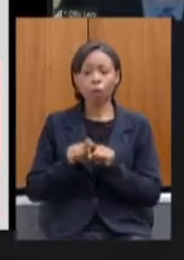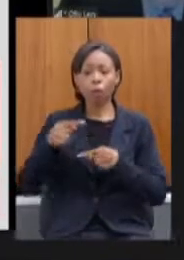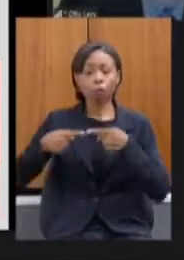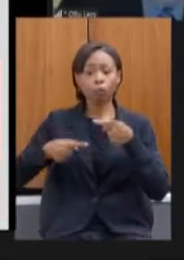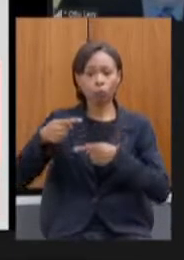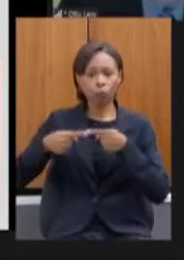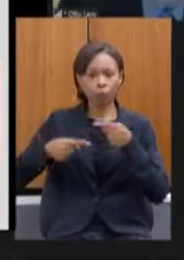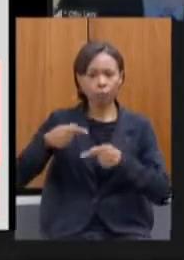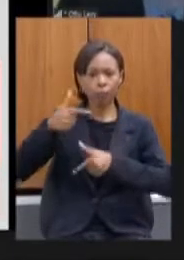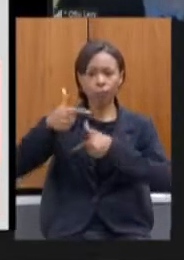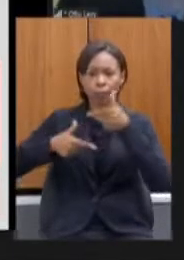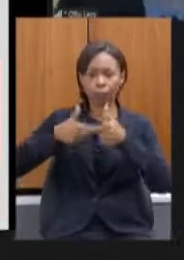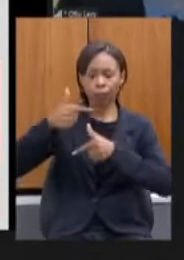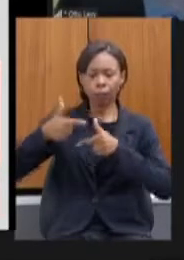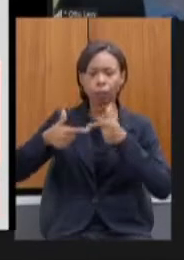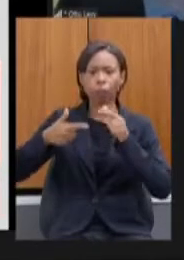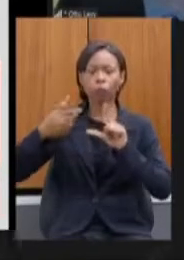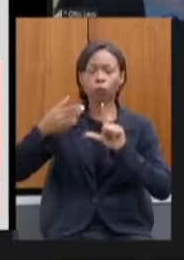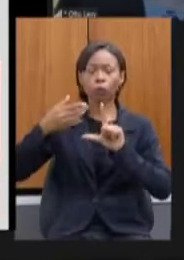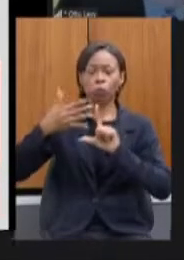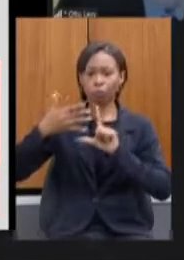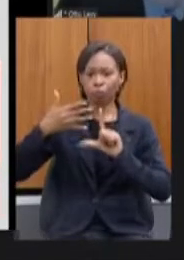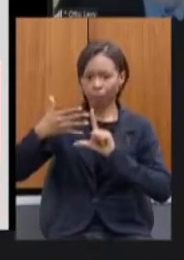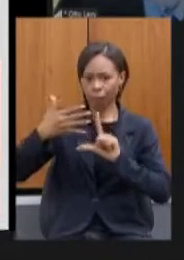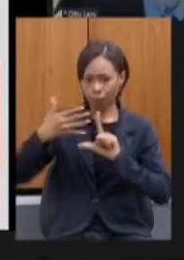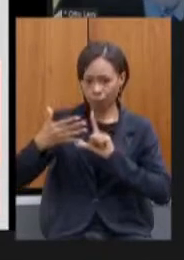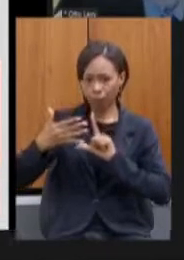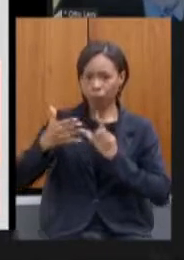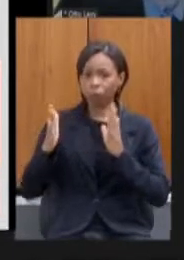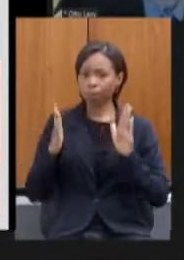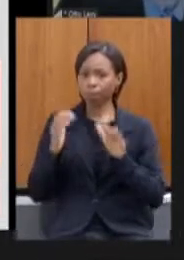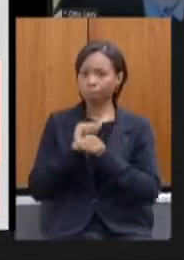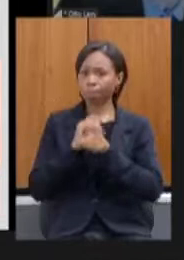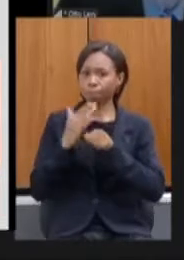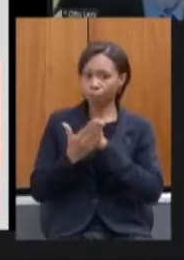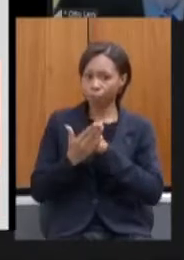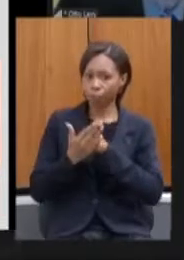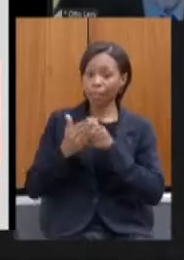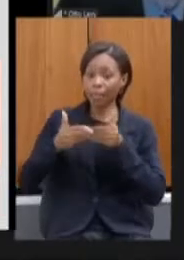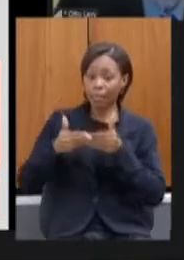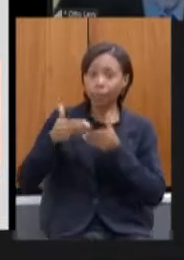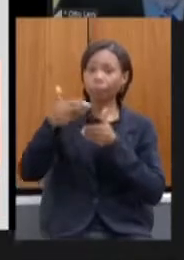a implantação da pandemia e após a pandemia próximo